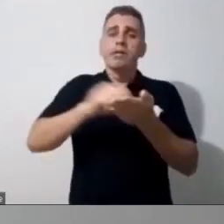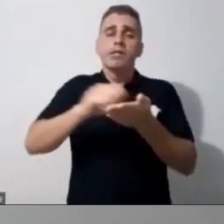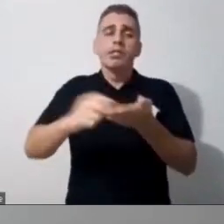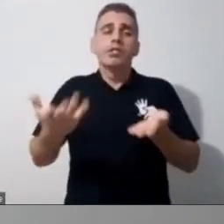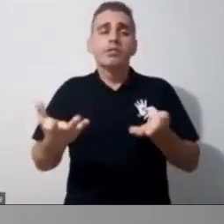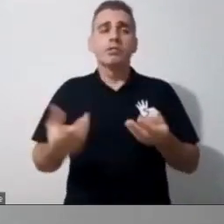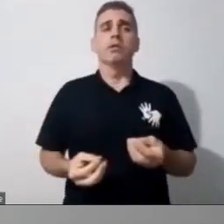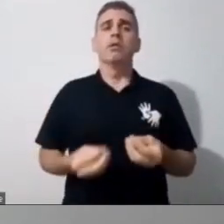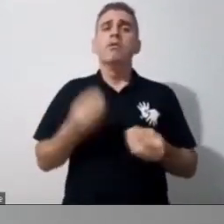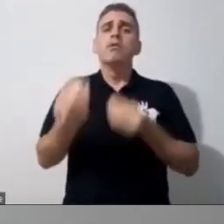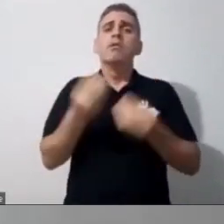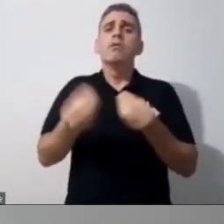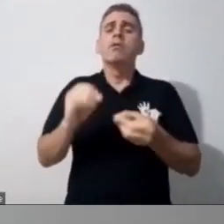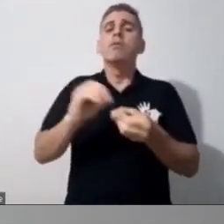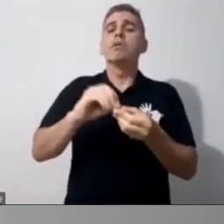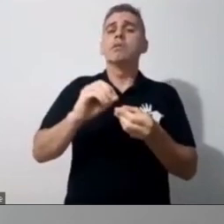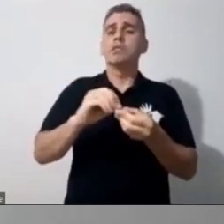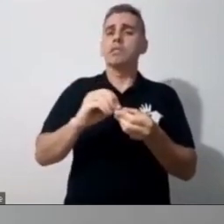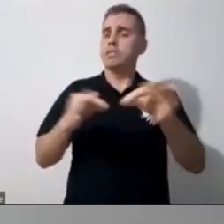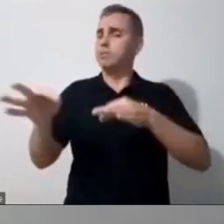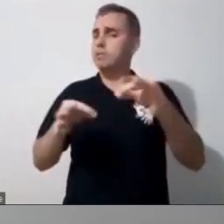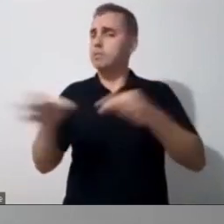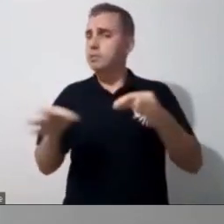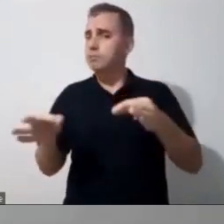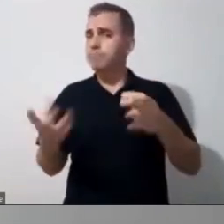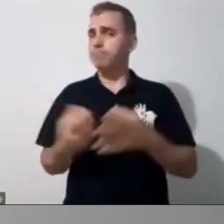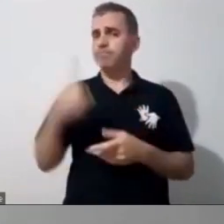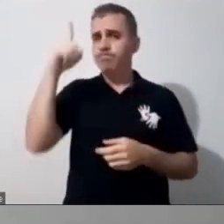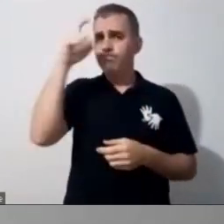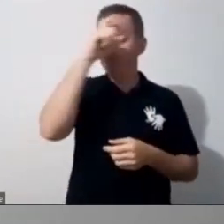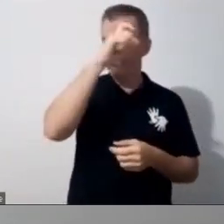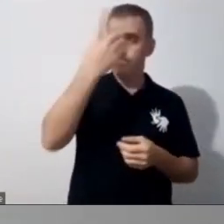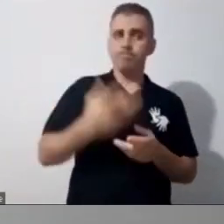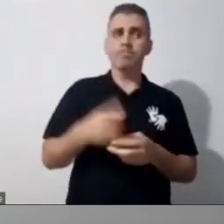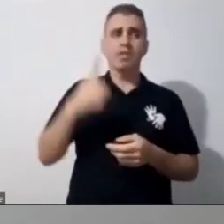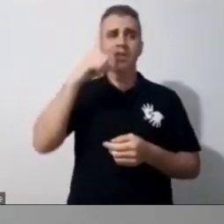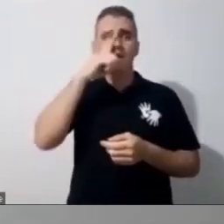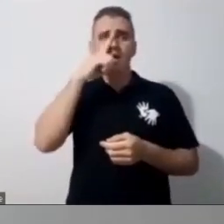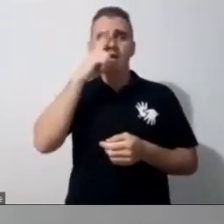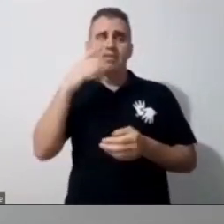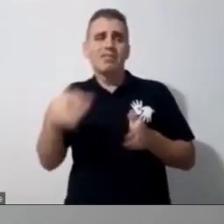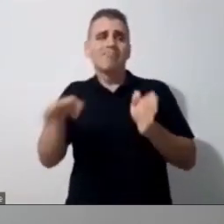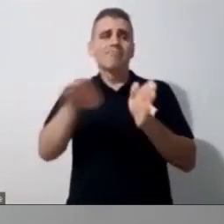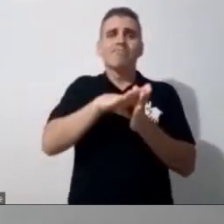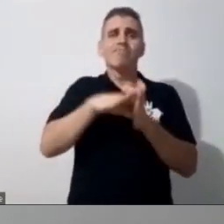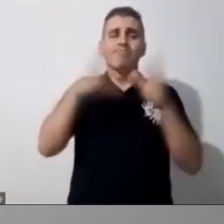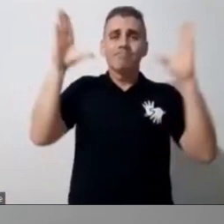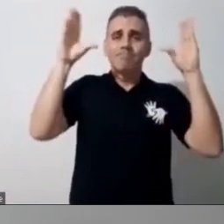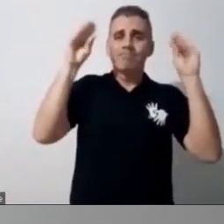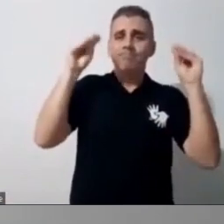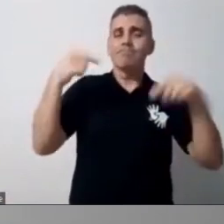fazer esse planejamento, Deise? Tá difícil, a mãe chega à noite, chega cansada, é tornar